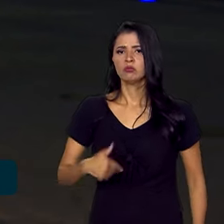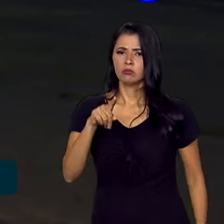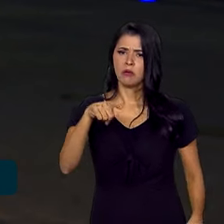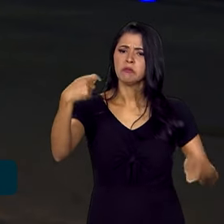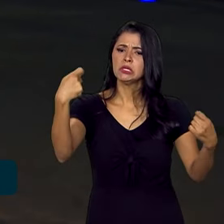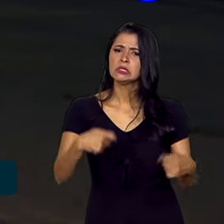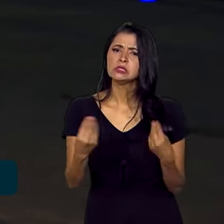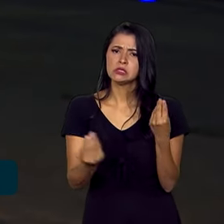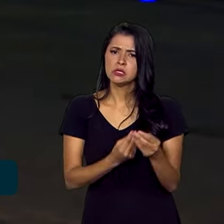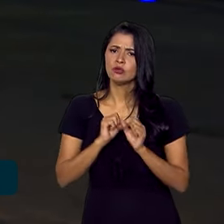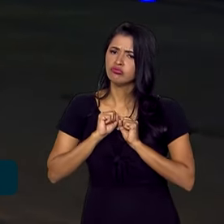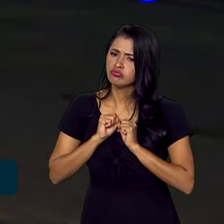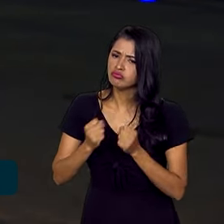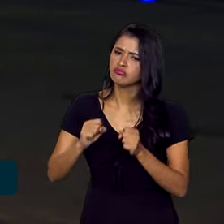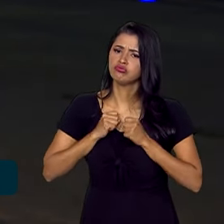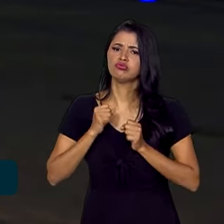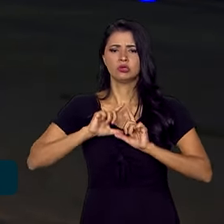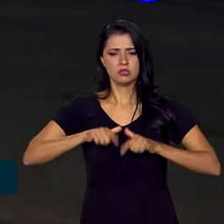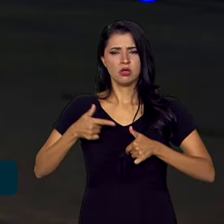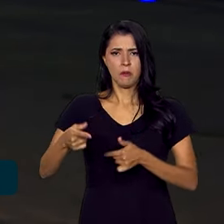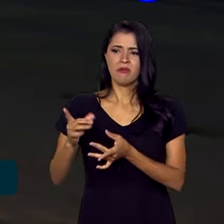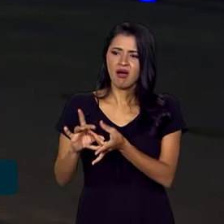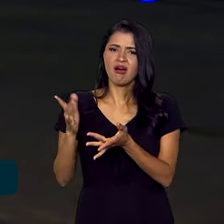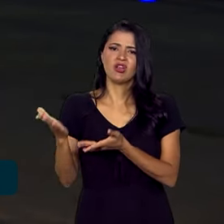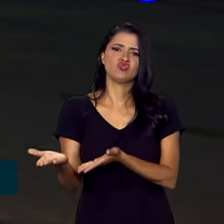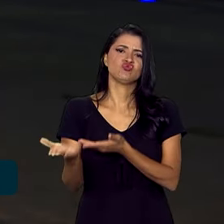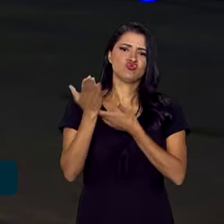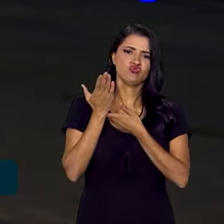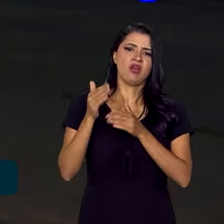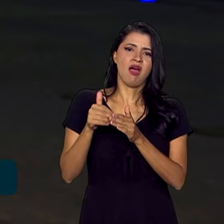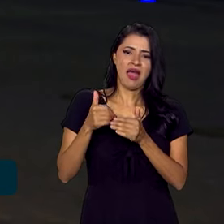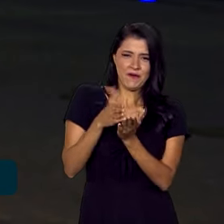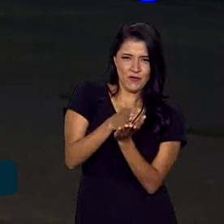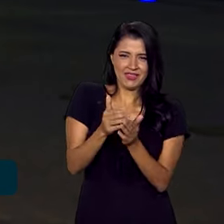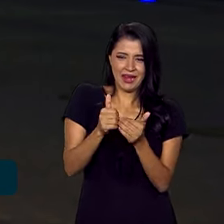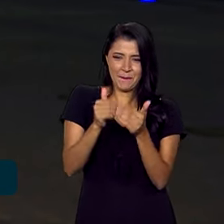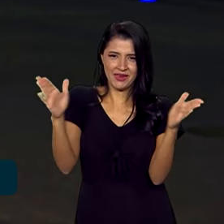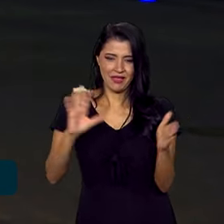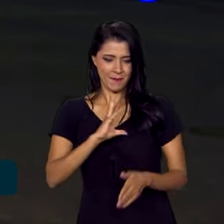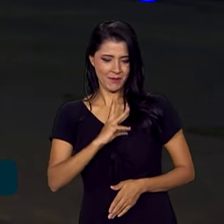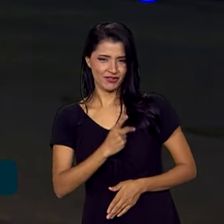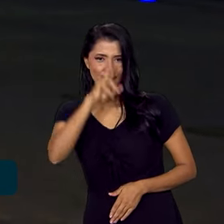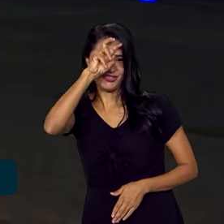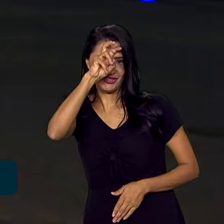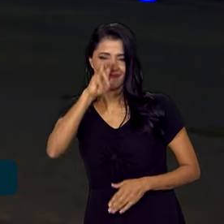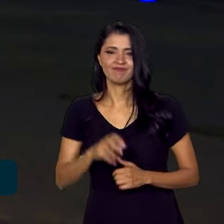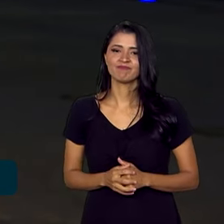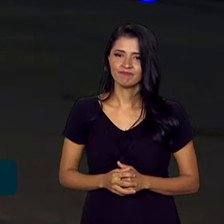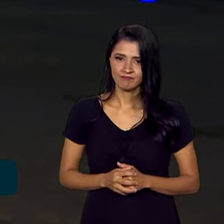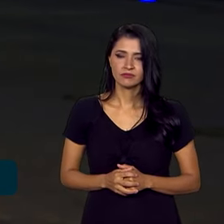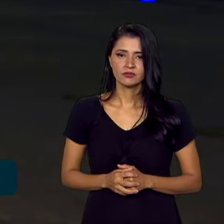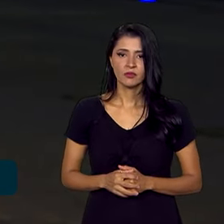seria preciso um esforço de Israel para liberar a fronteira entre a Palestina e o Egito. O